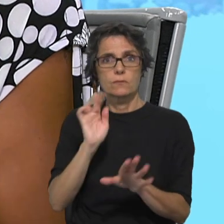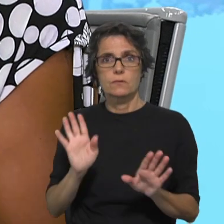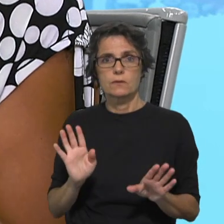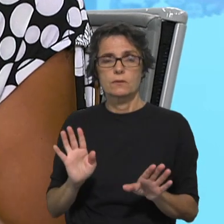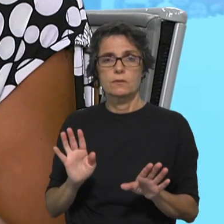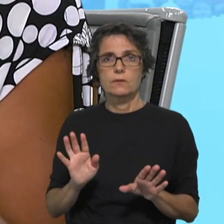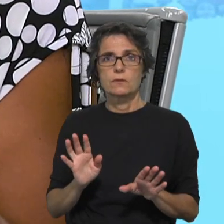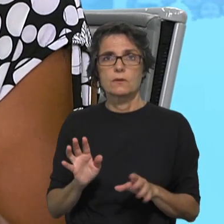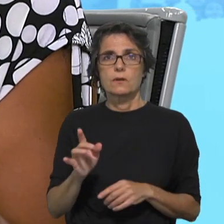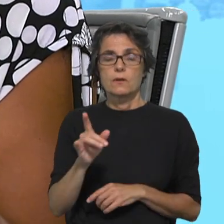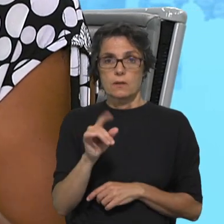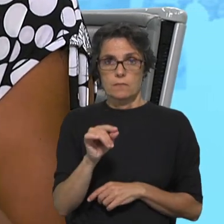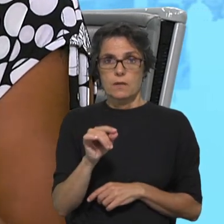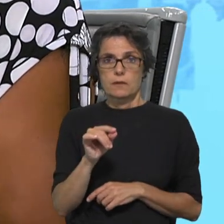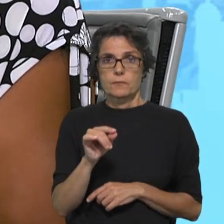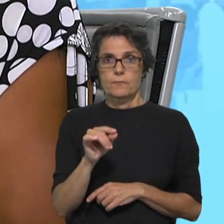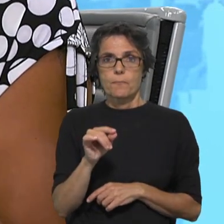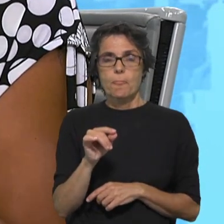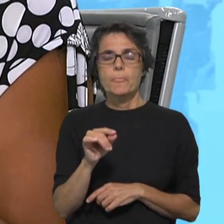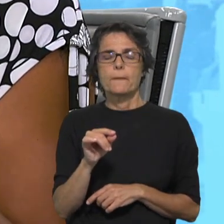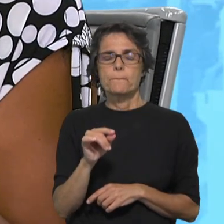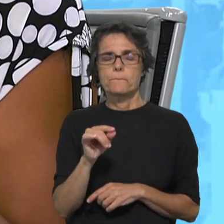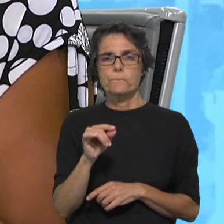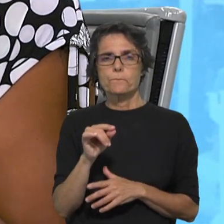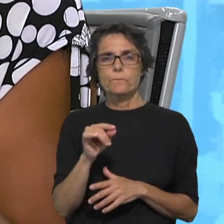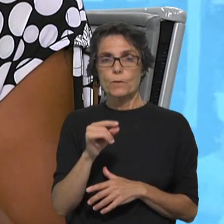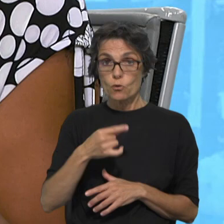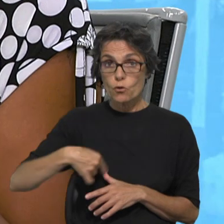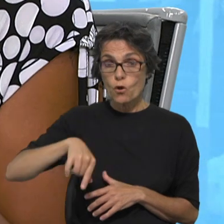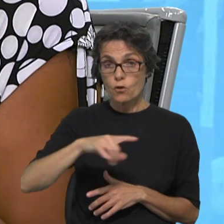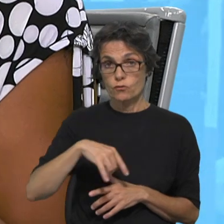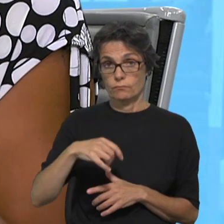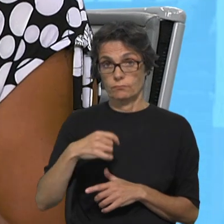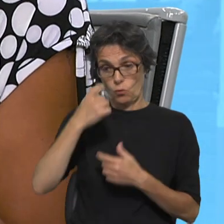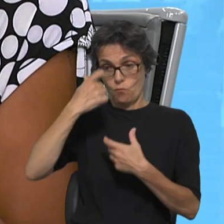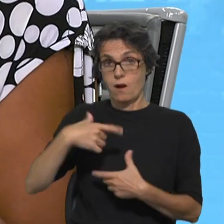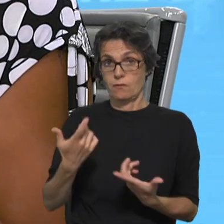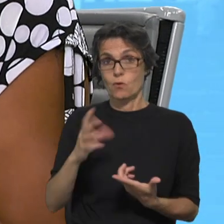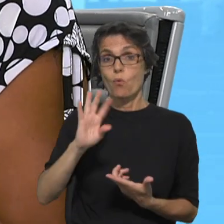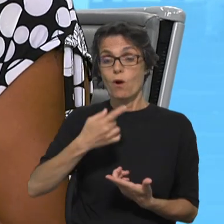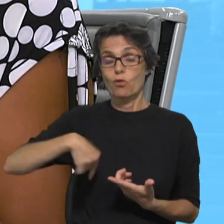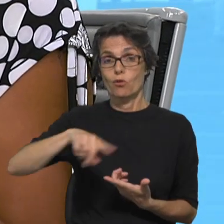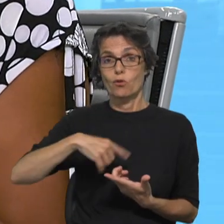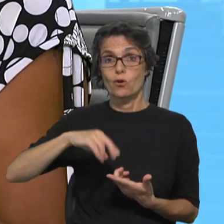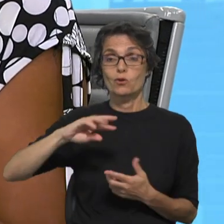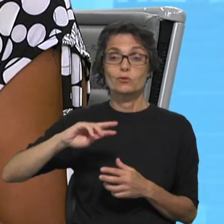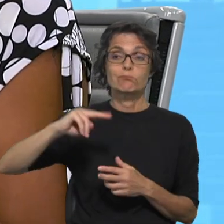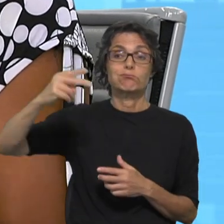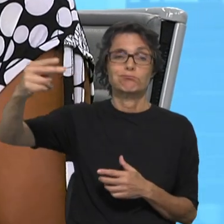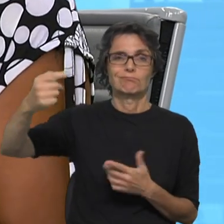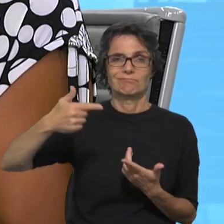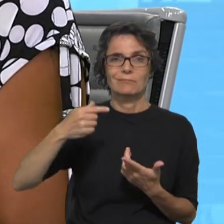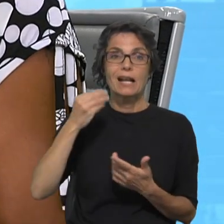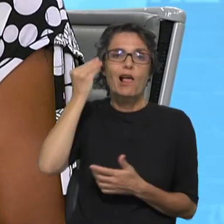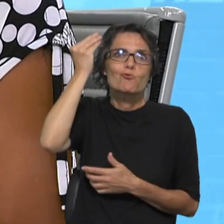de ser diferente, nós humanamente quando nos deslocamos esta coisa da saudade de levar as raízes connosco,